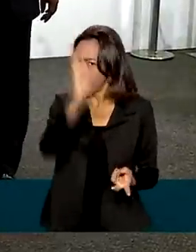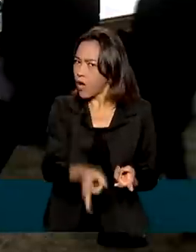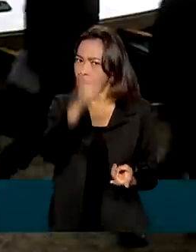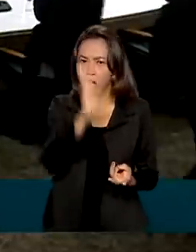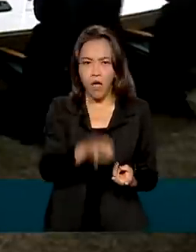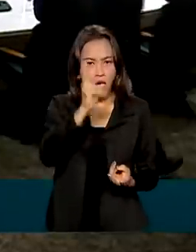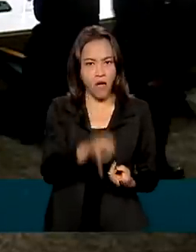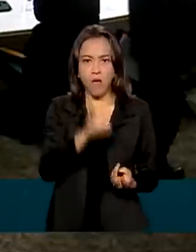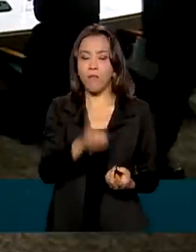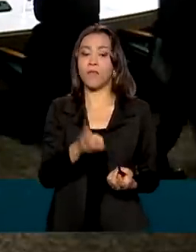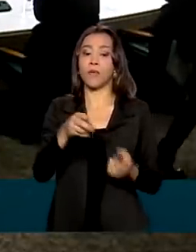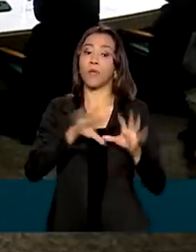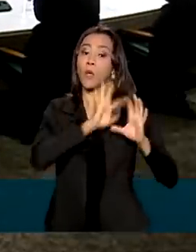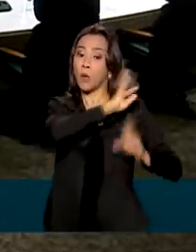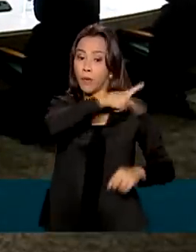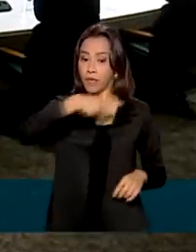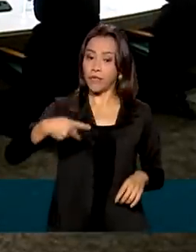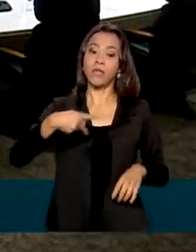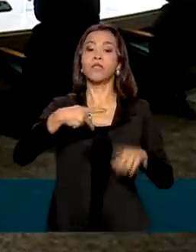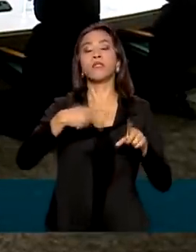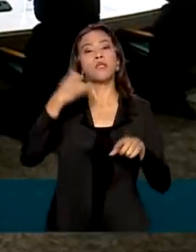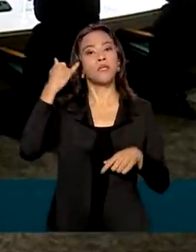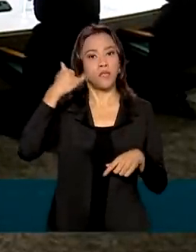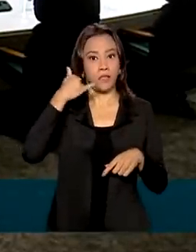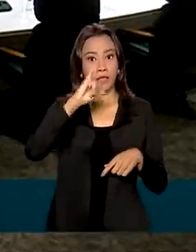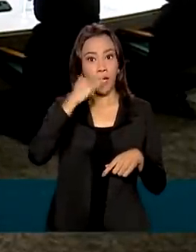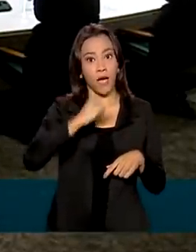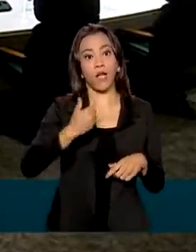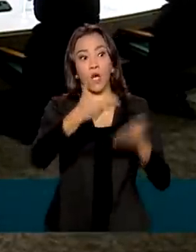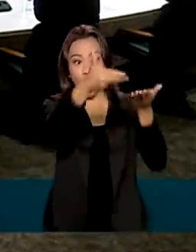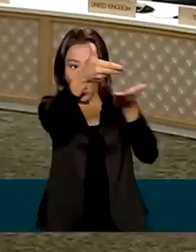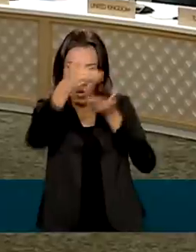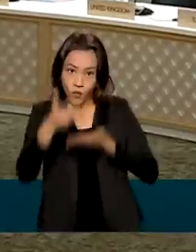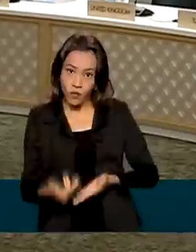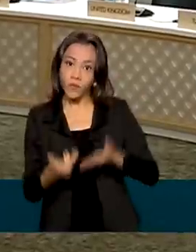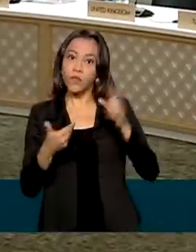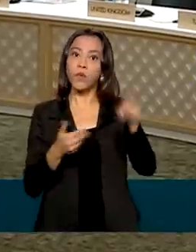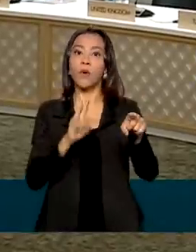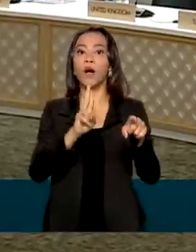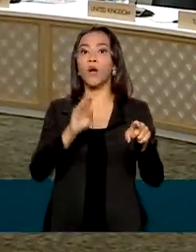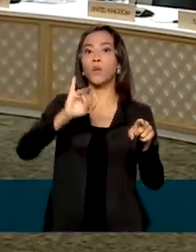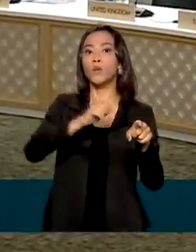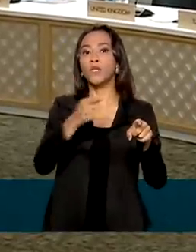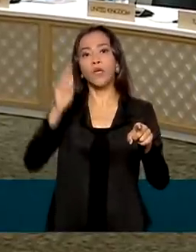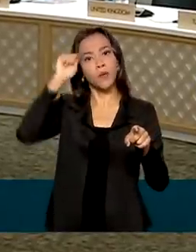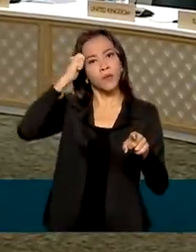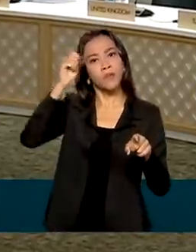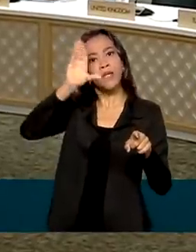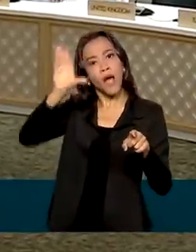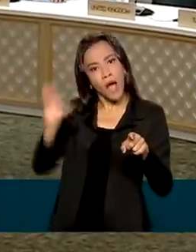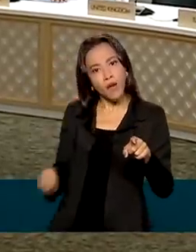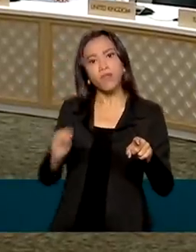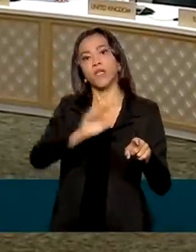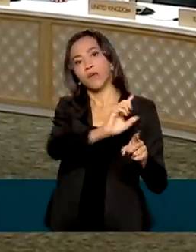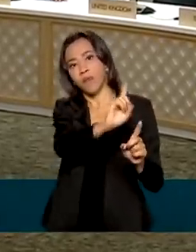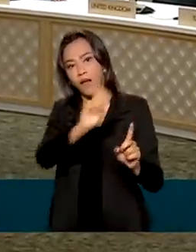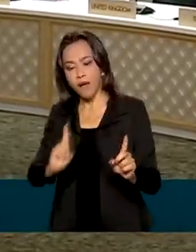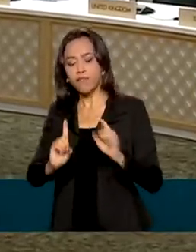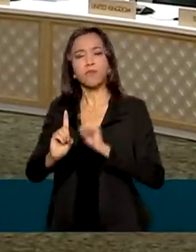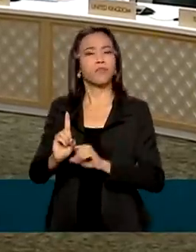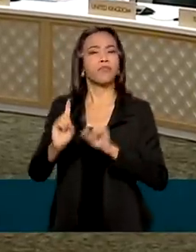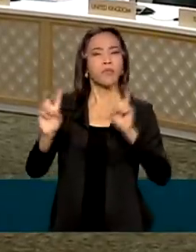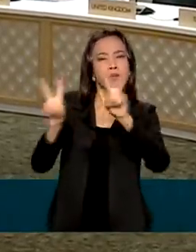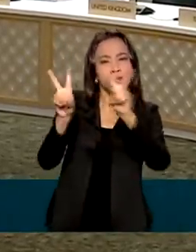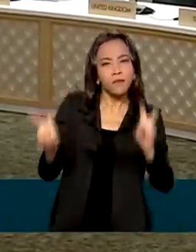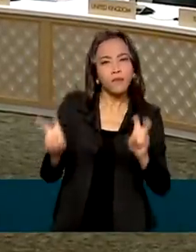a presidência italiana do G20 convidou também a União Africana para fazer parte dos debates, que irão abordar ações